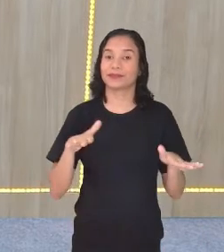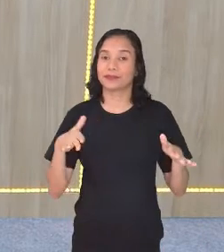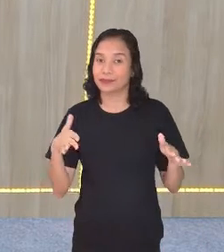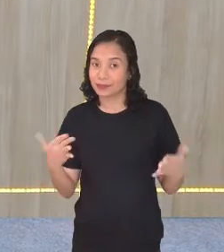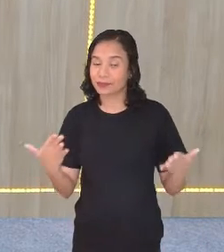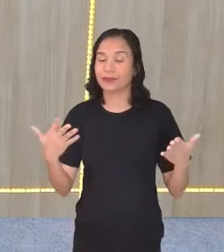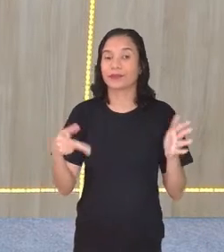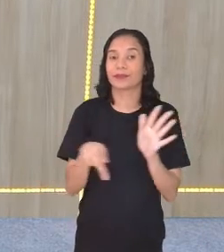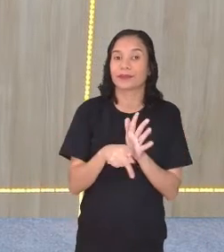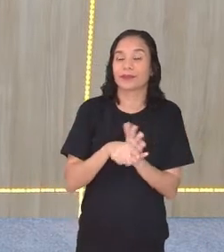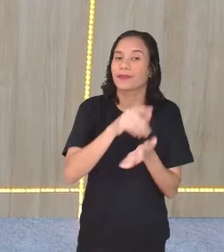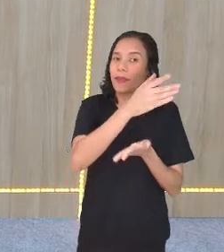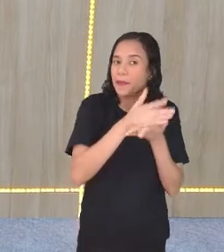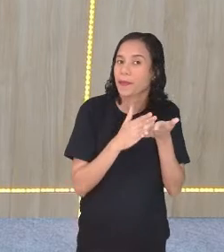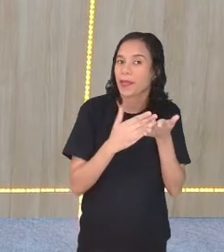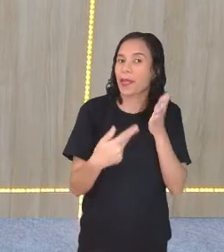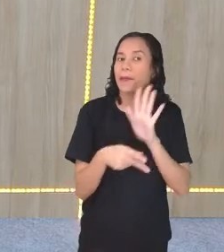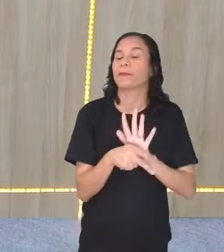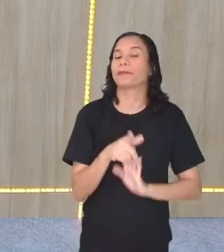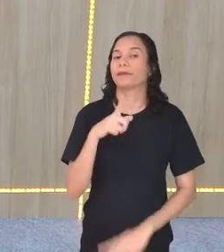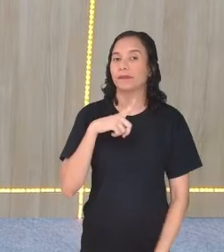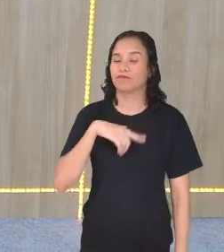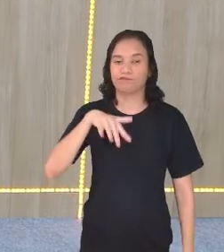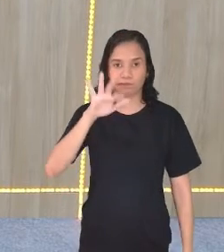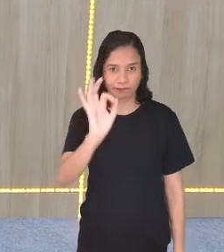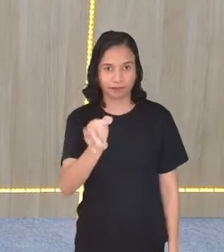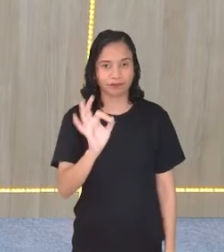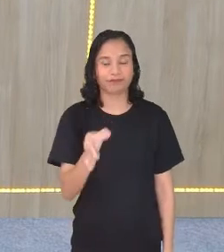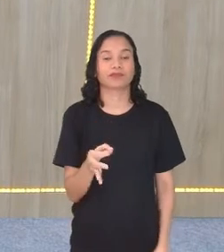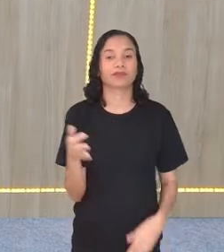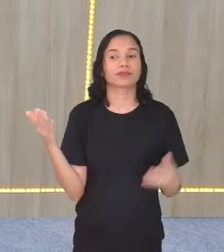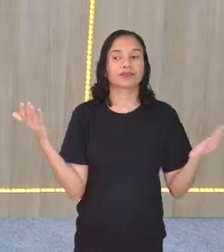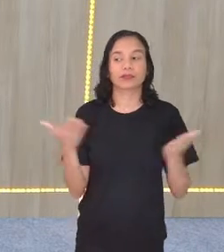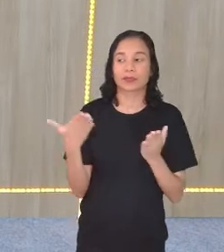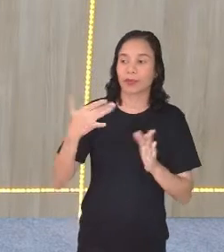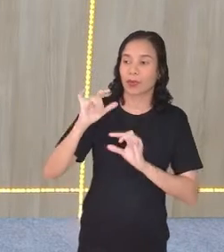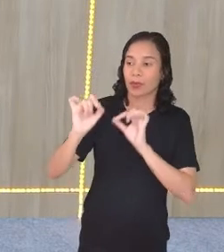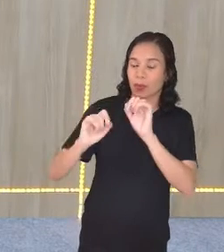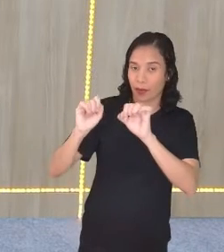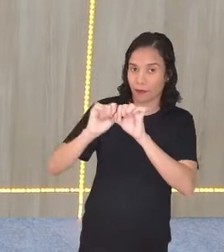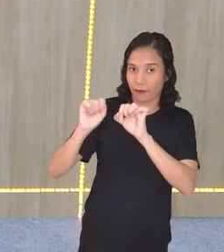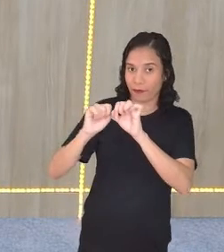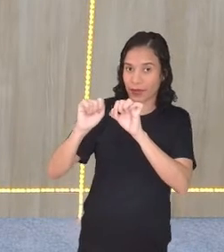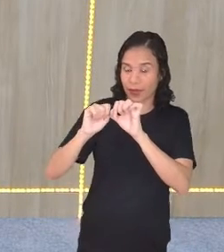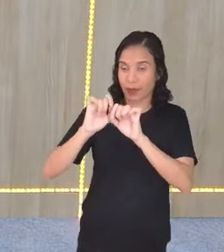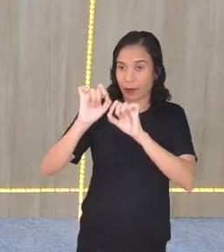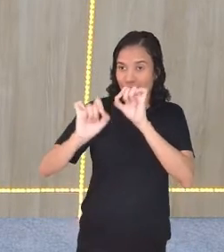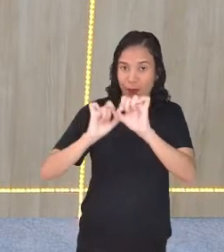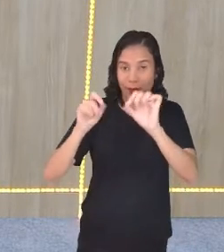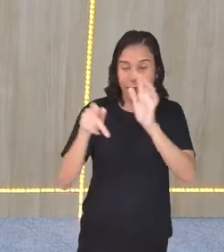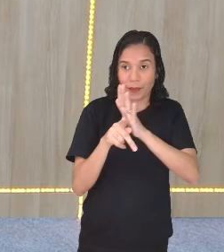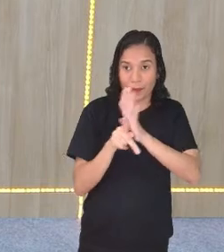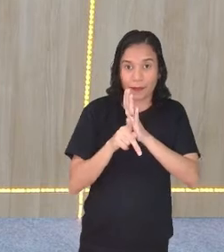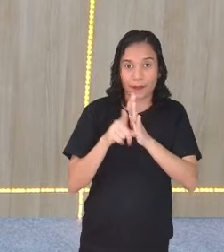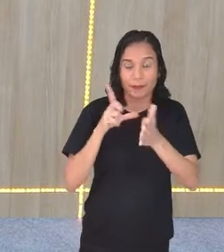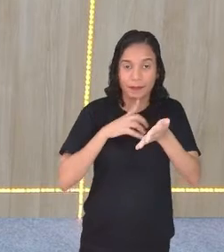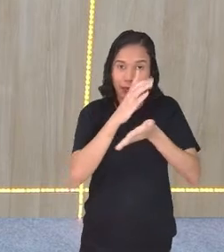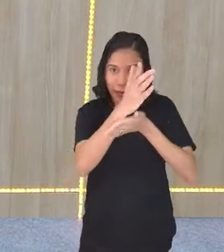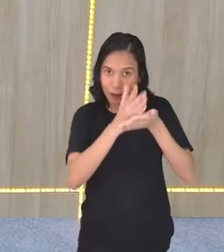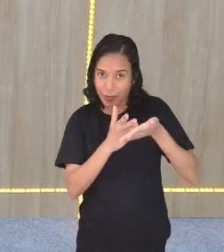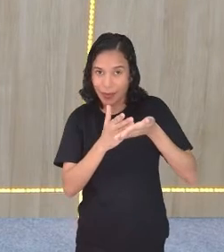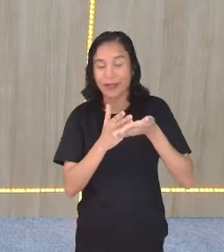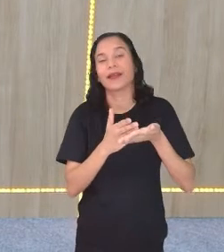Então, metade do quadrado. Né? E aí, quando eu faço, eu tô na metade,